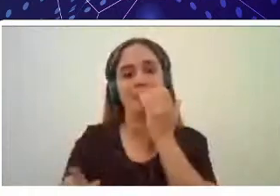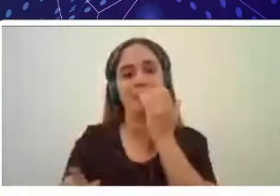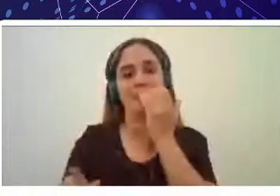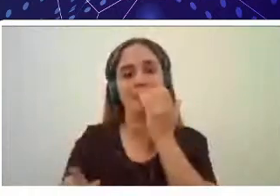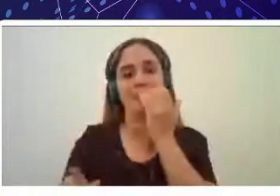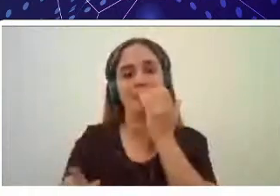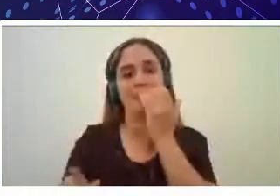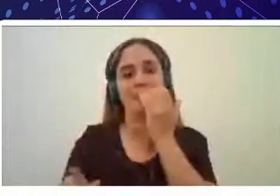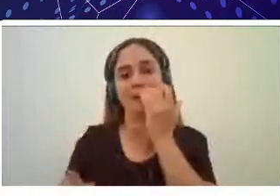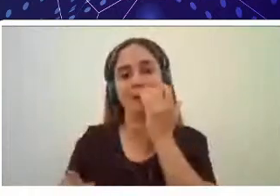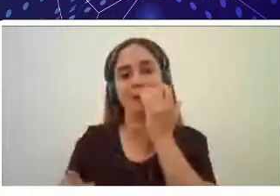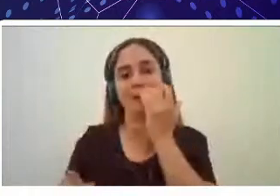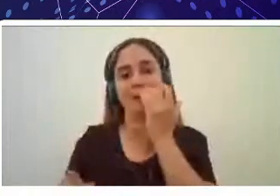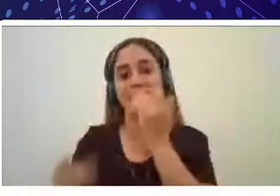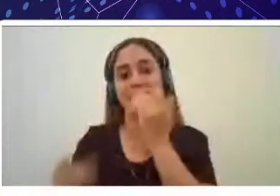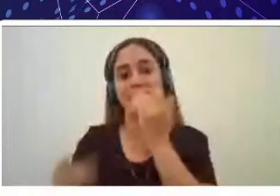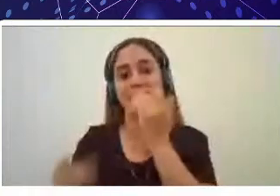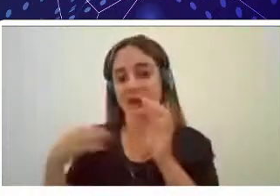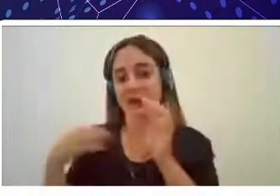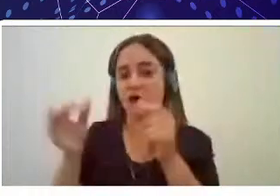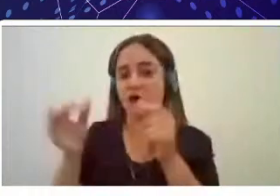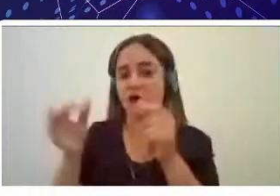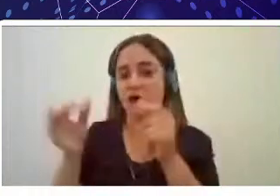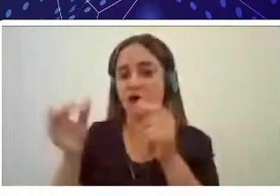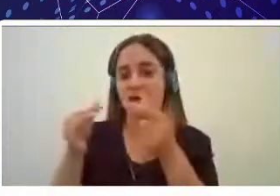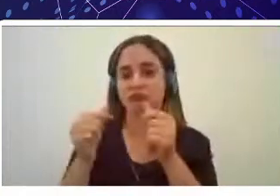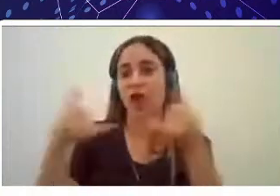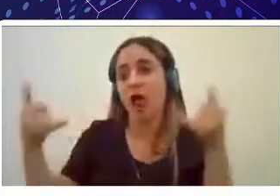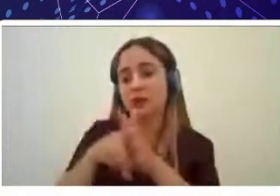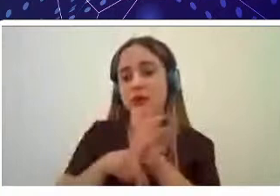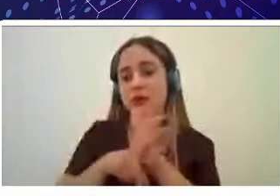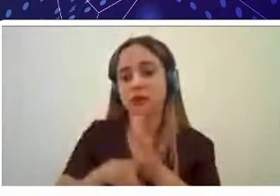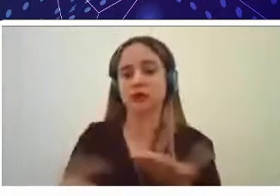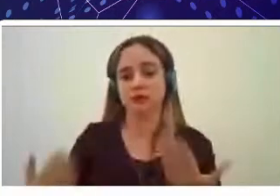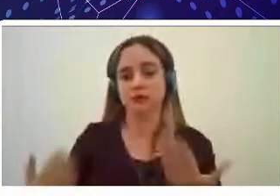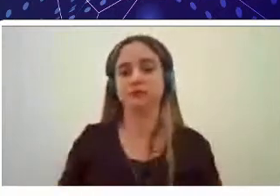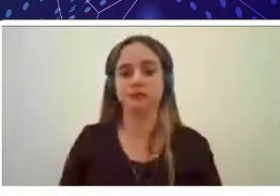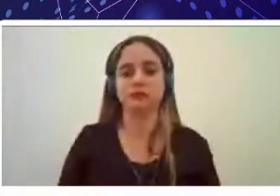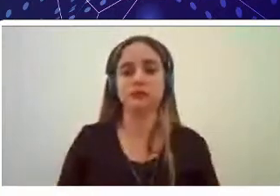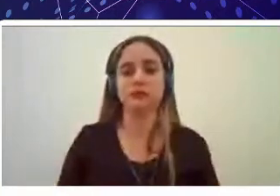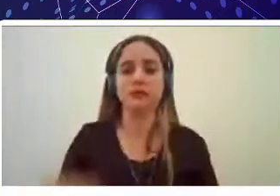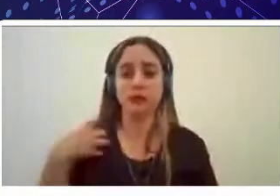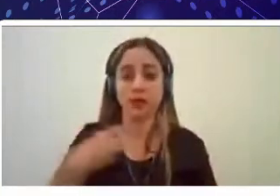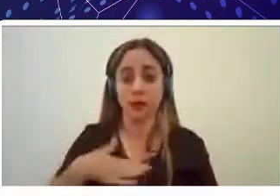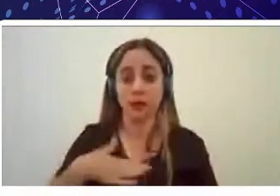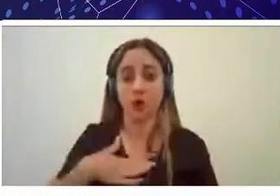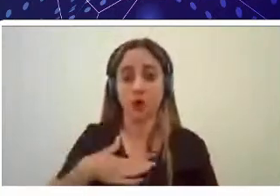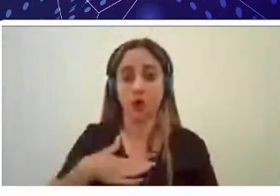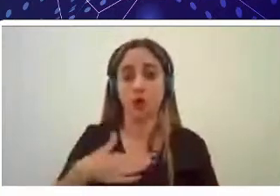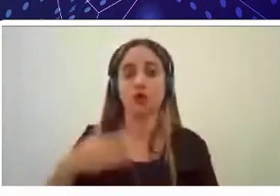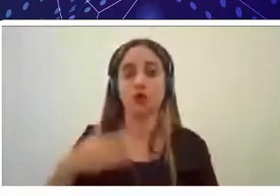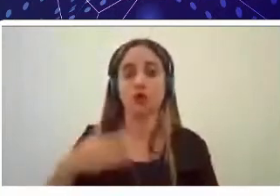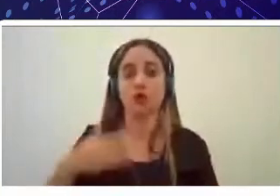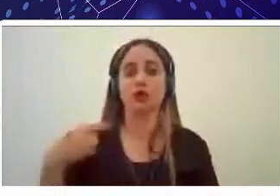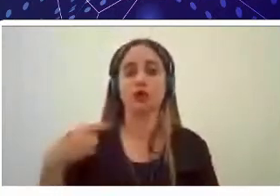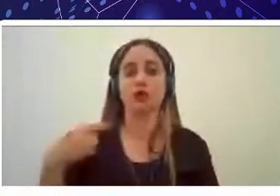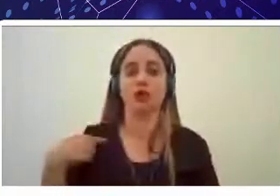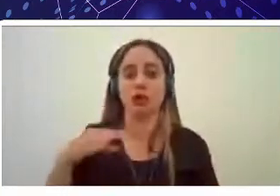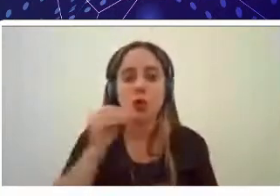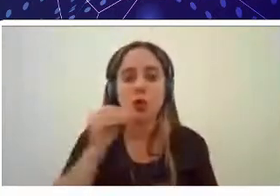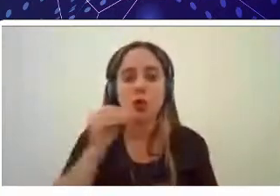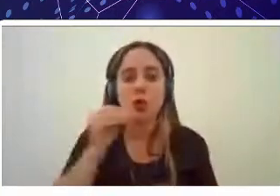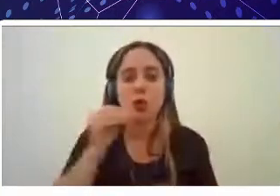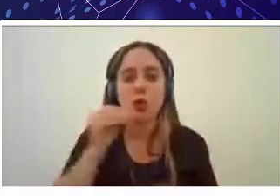Professor, eu gosto da parte da ecologia, da ectiologia, que trabalha com conservação, que trabalha com a descoberta de novas